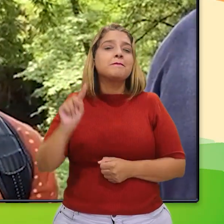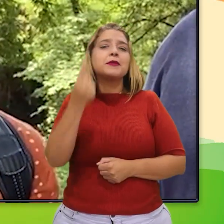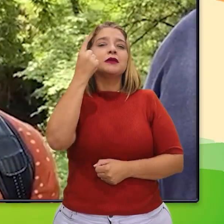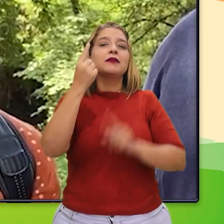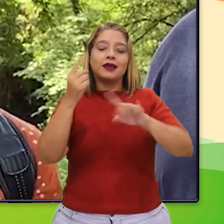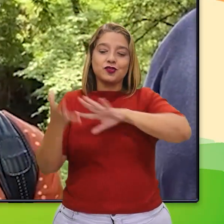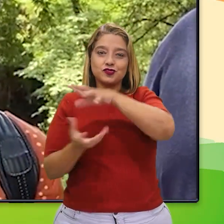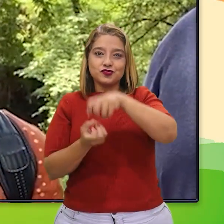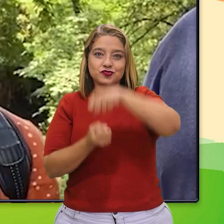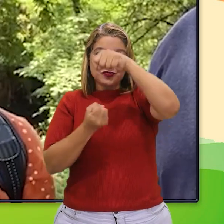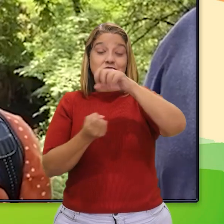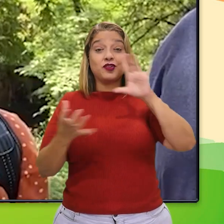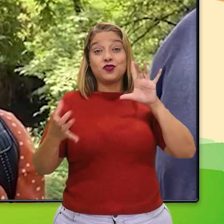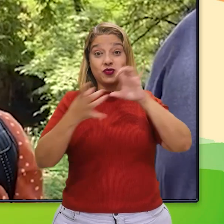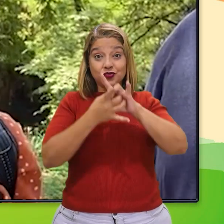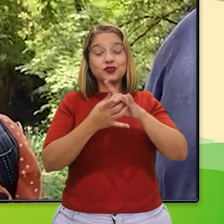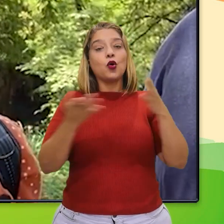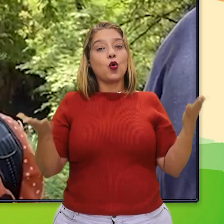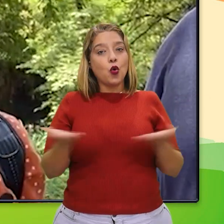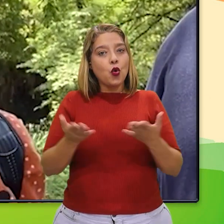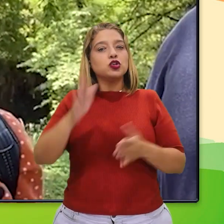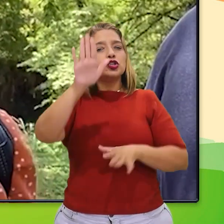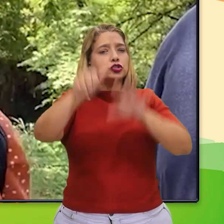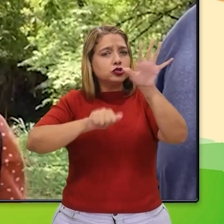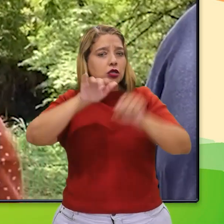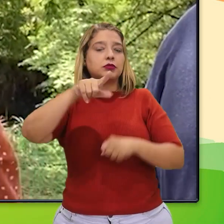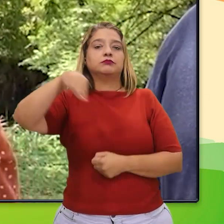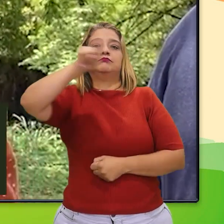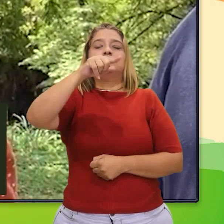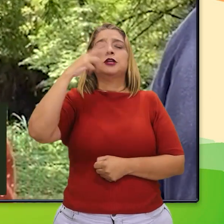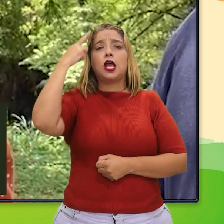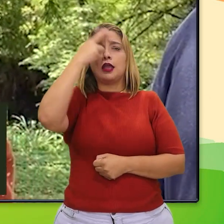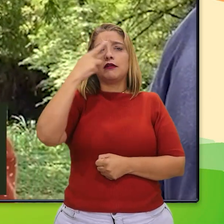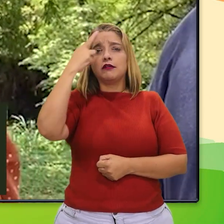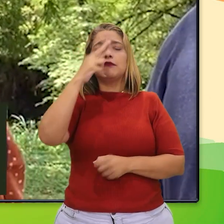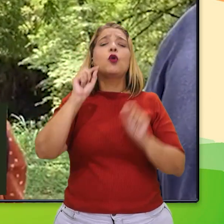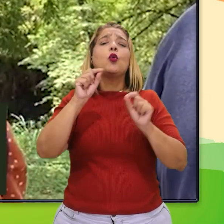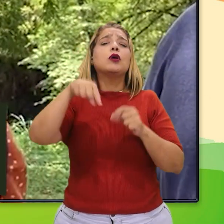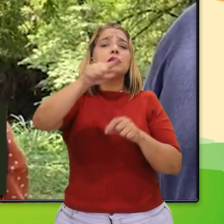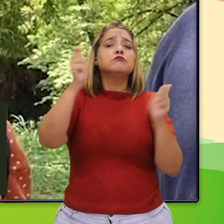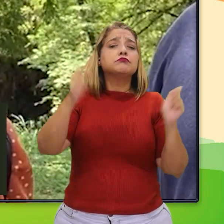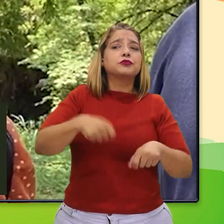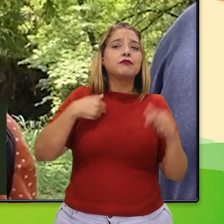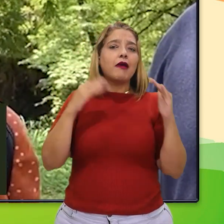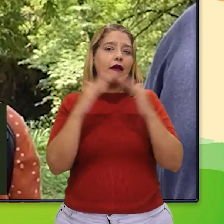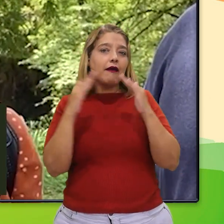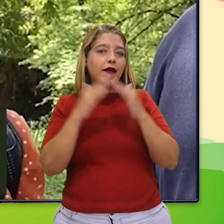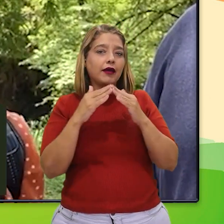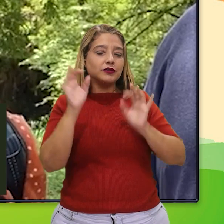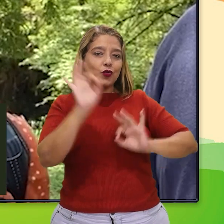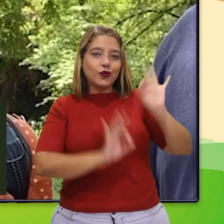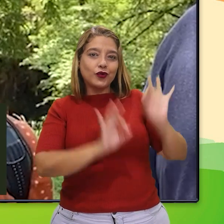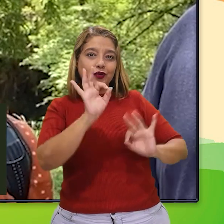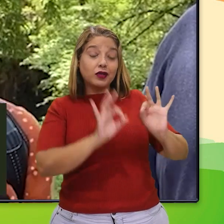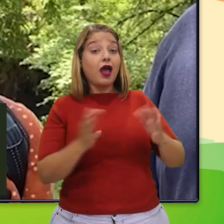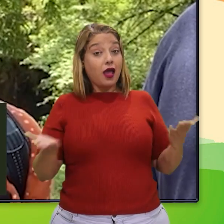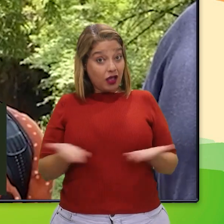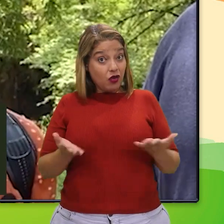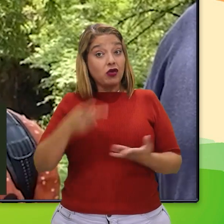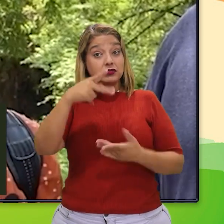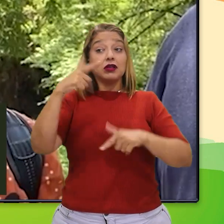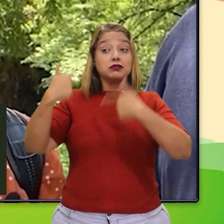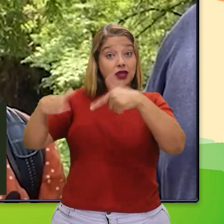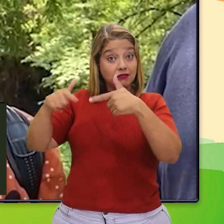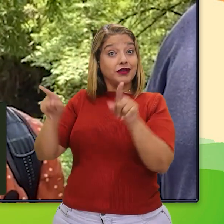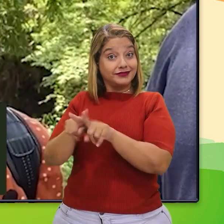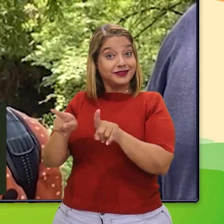programa Sustentabilidade em Conexão, a gente está te chamando a pensar, o você pode fazer aí na sua casa? A partir de agora, por exemplo, até no